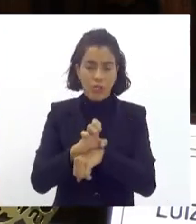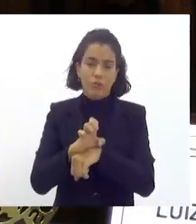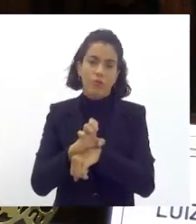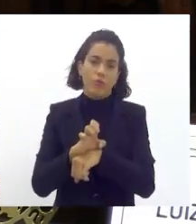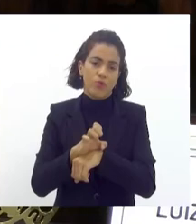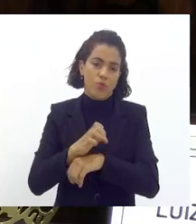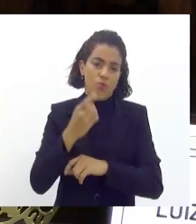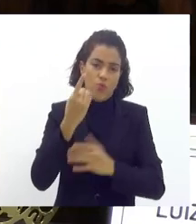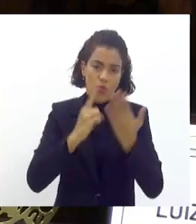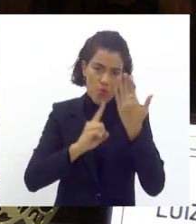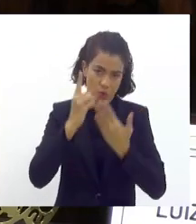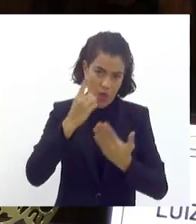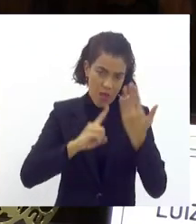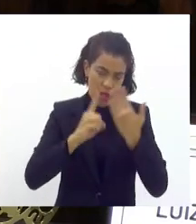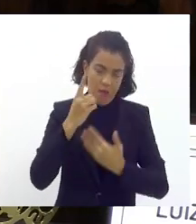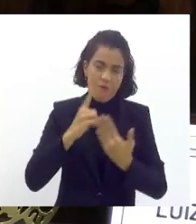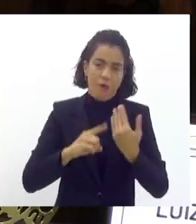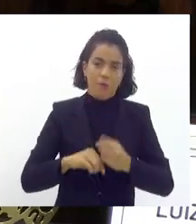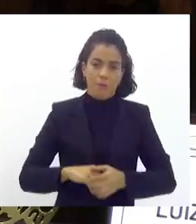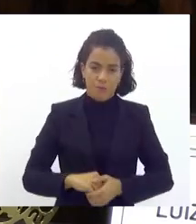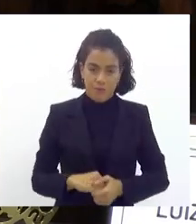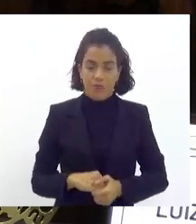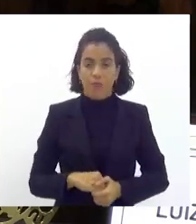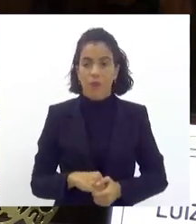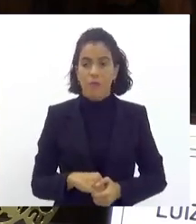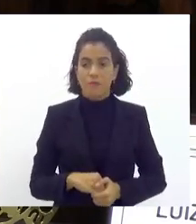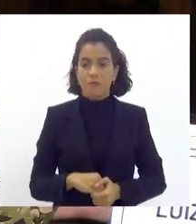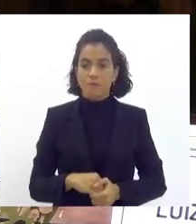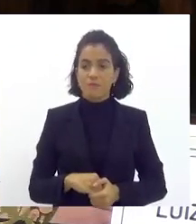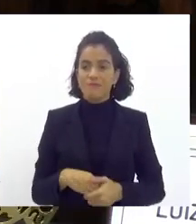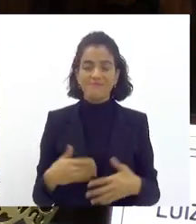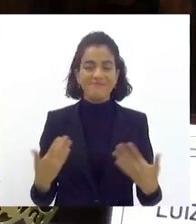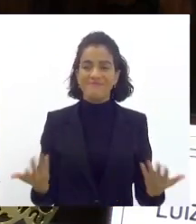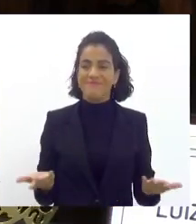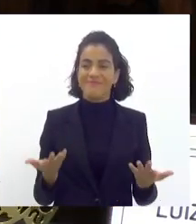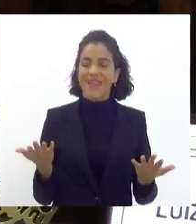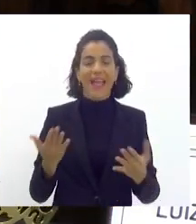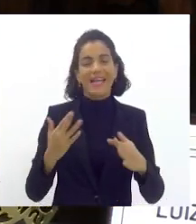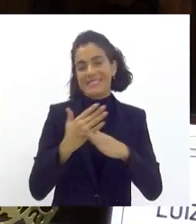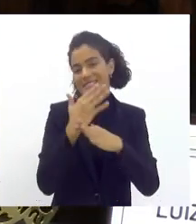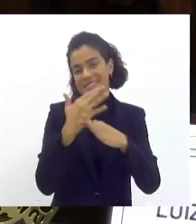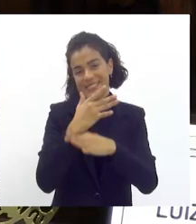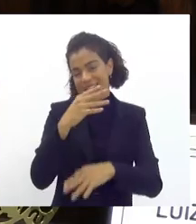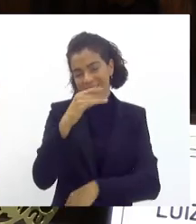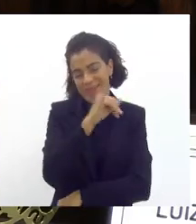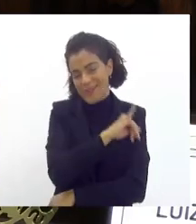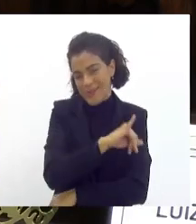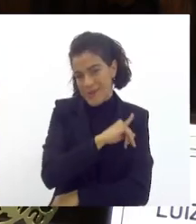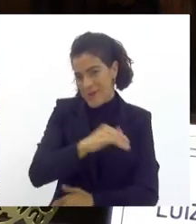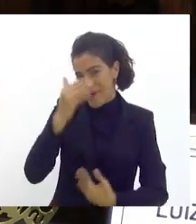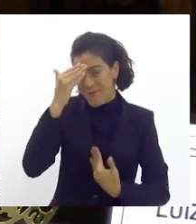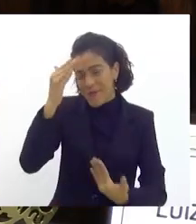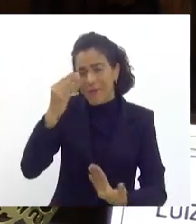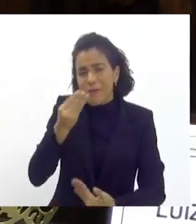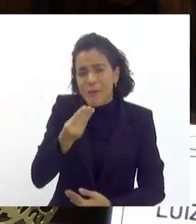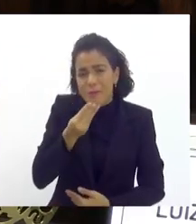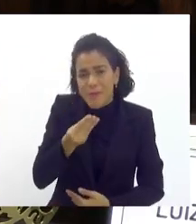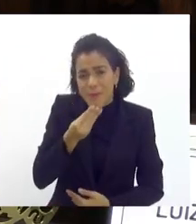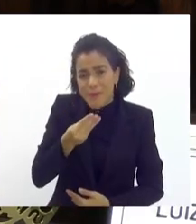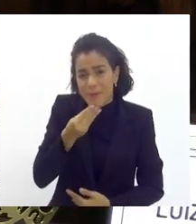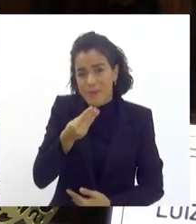acontece na capital do estado do Rio de Janeiro que são a cidade do Rio muito obrigado pela oportunidade